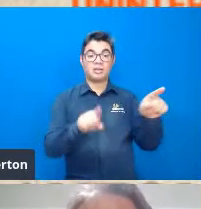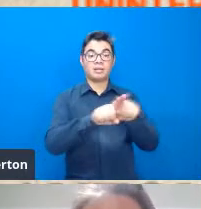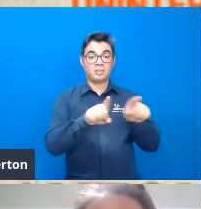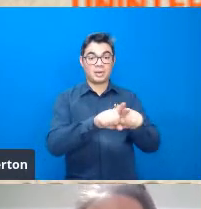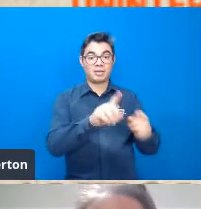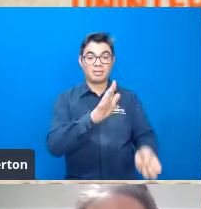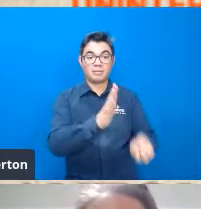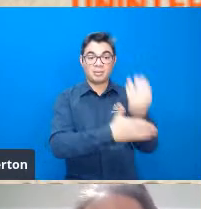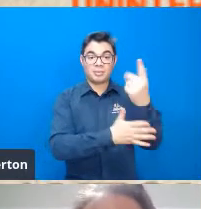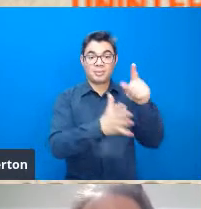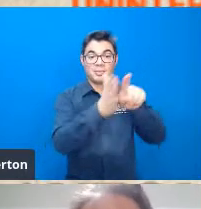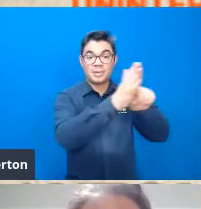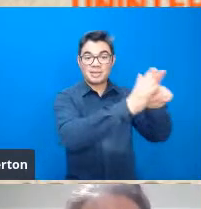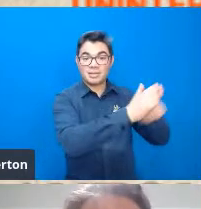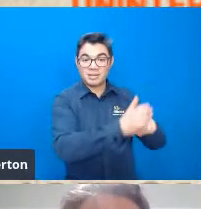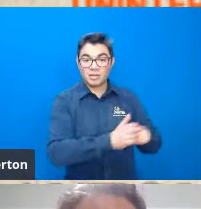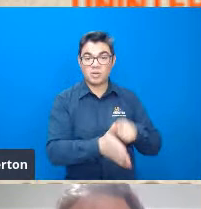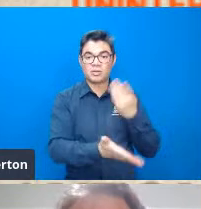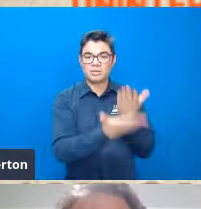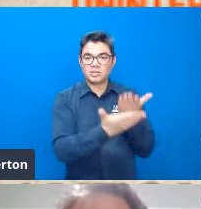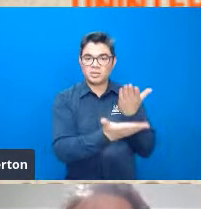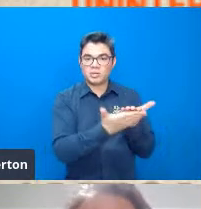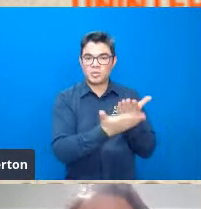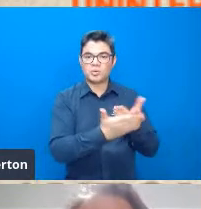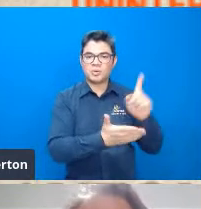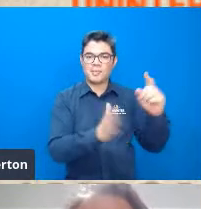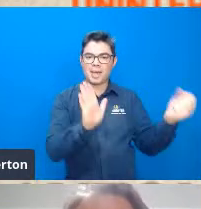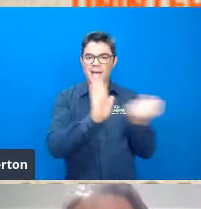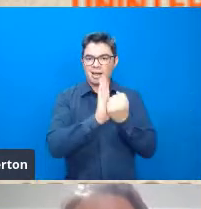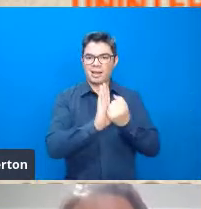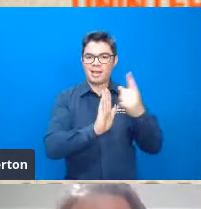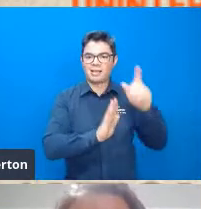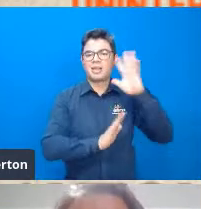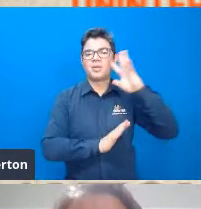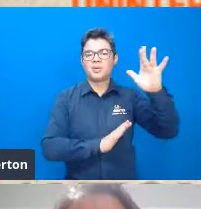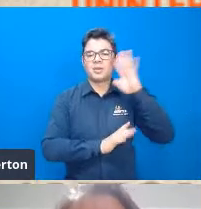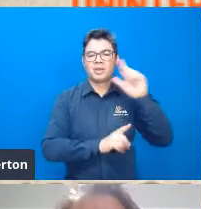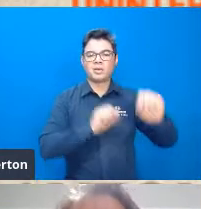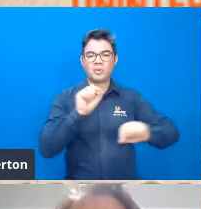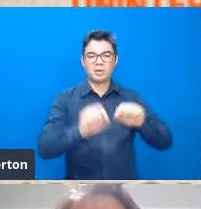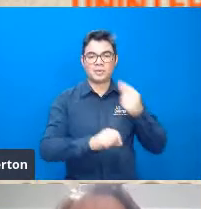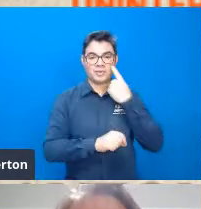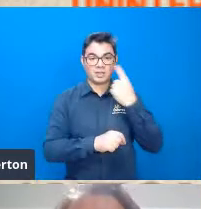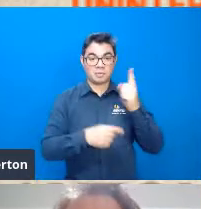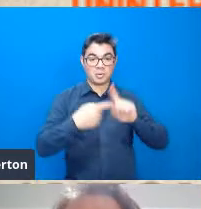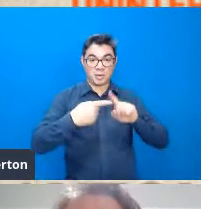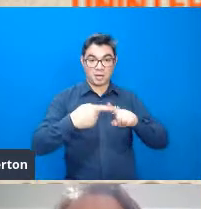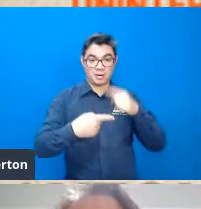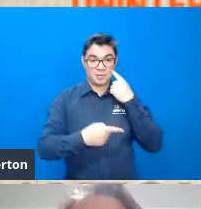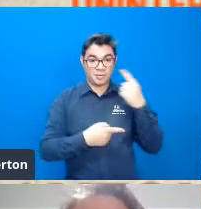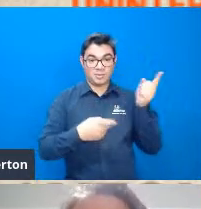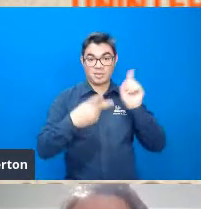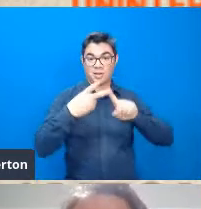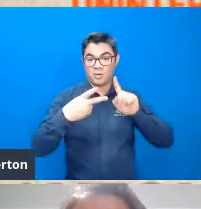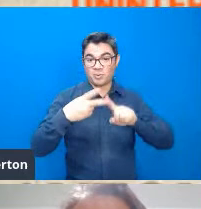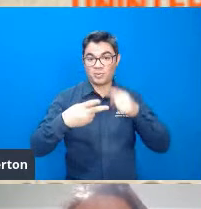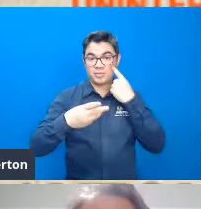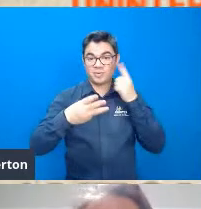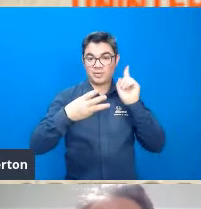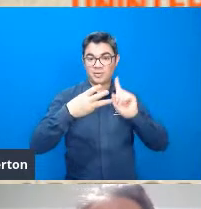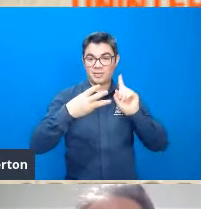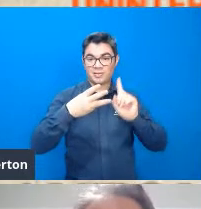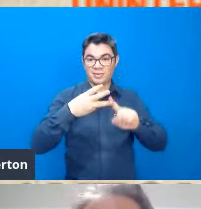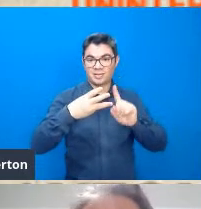surgimento de pesquisadores que foram extremamente marcantes pelas suas teorias, como o MacArthur, o Wilson, o Jansen